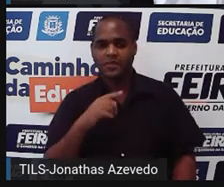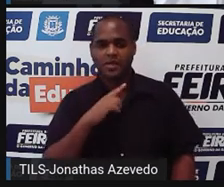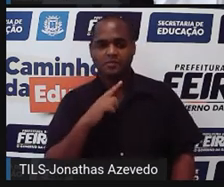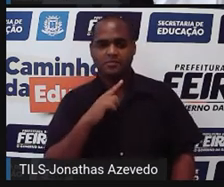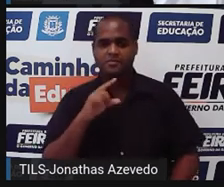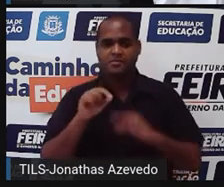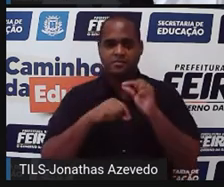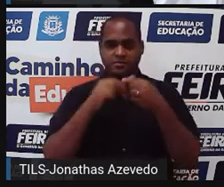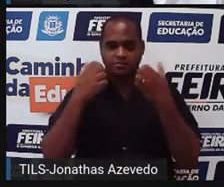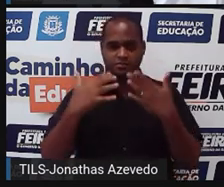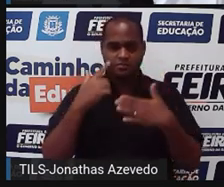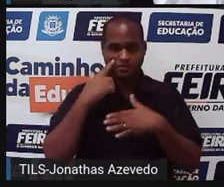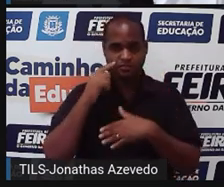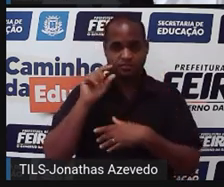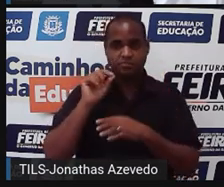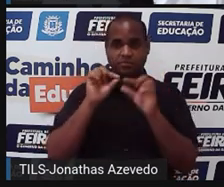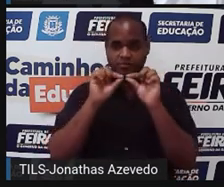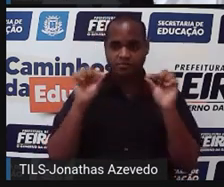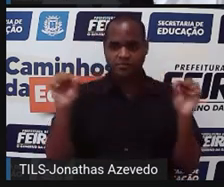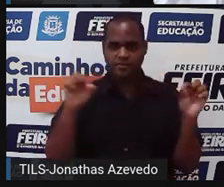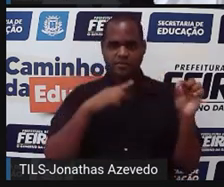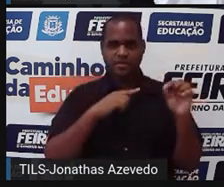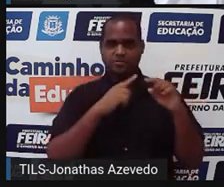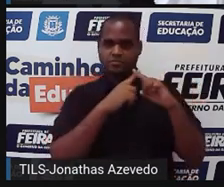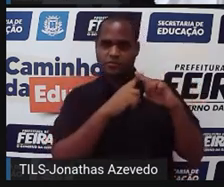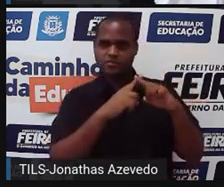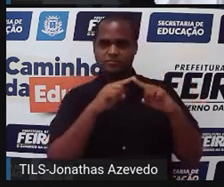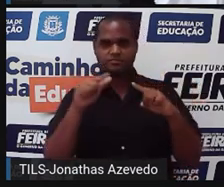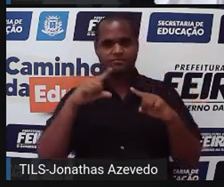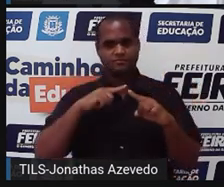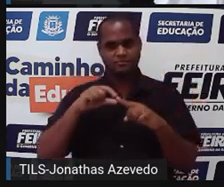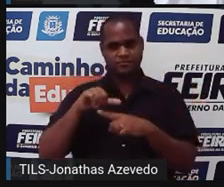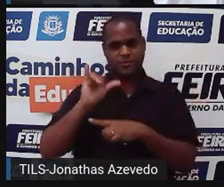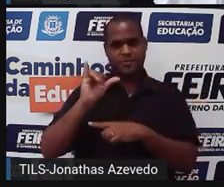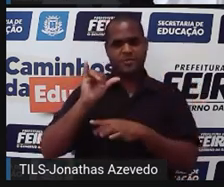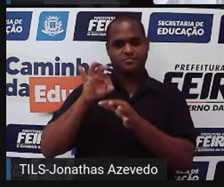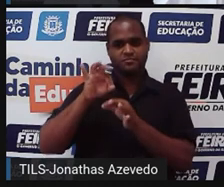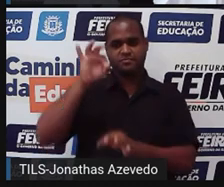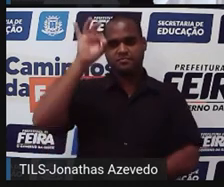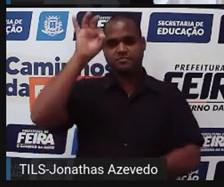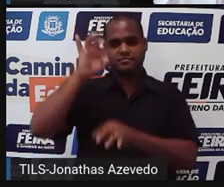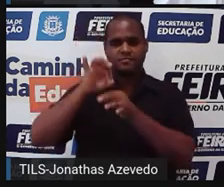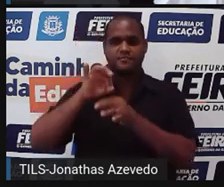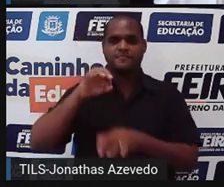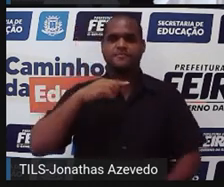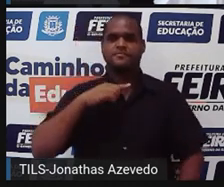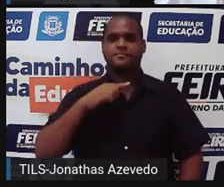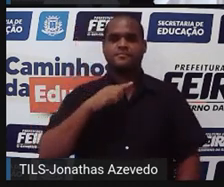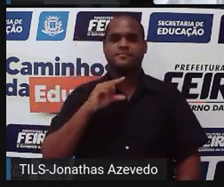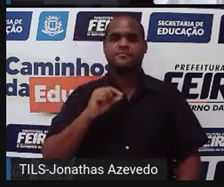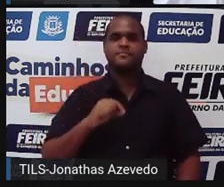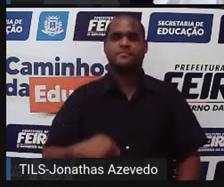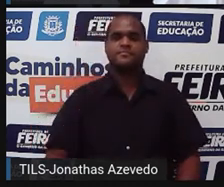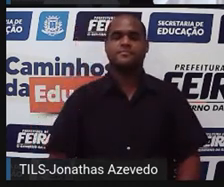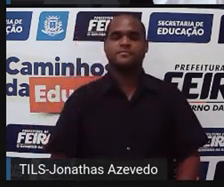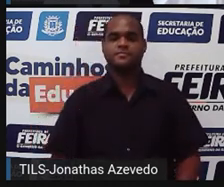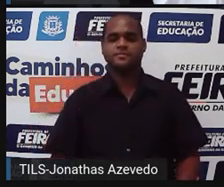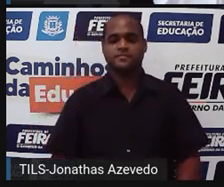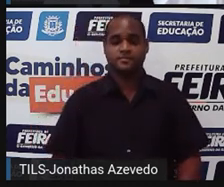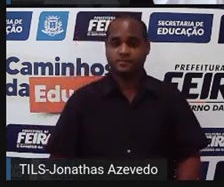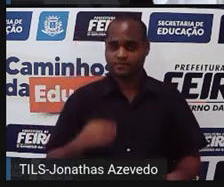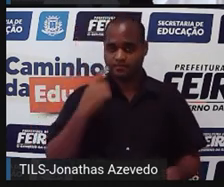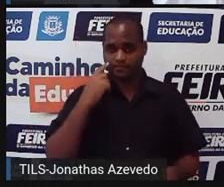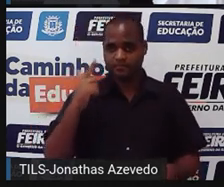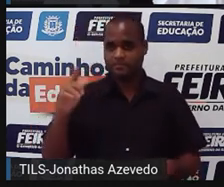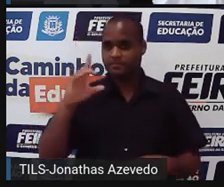nessa reta horizontal são valores para x, o que tiver na reta vertical são valores para y. À